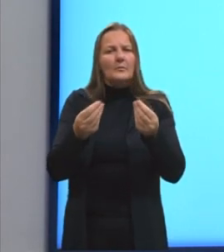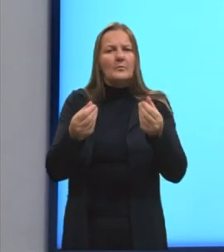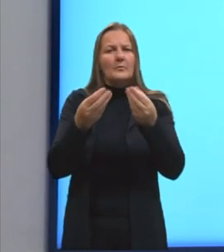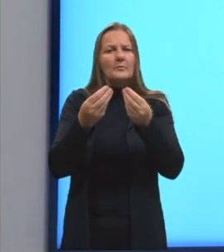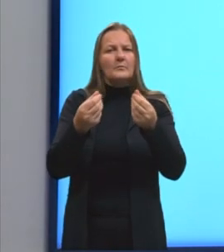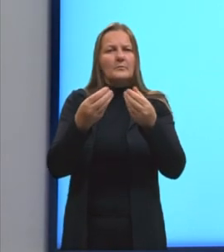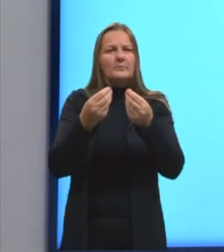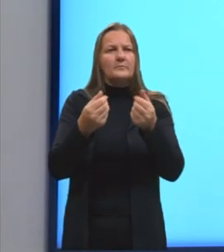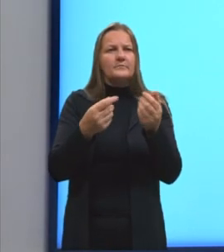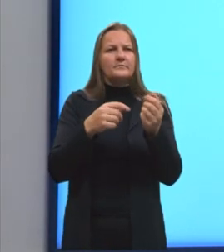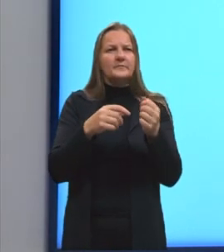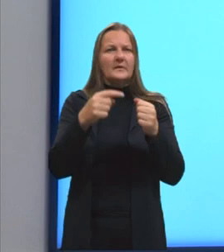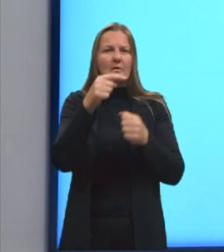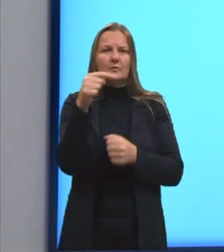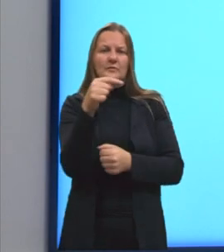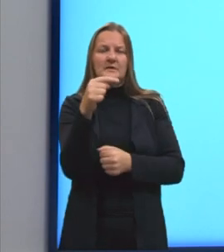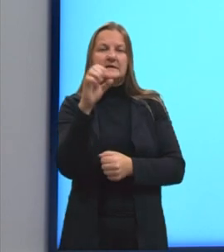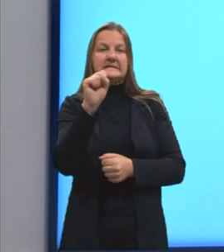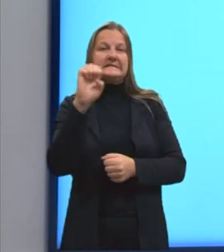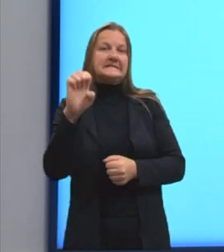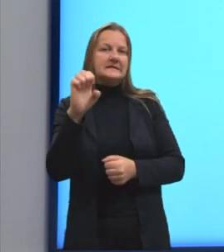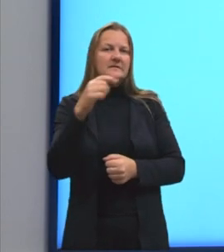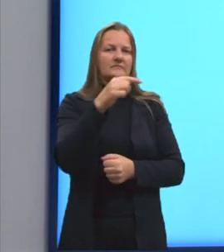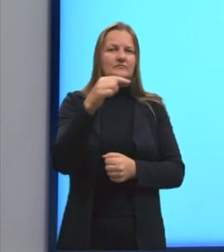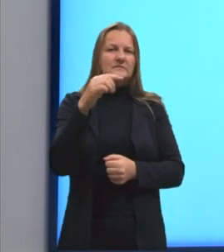Que é o hífen SE.